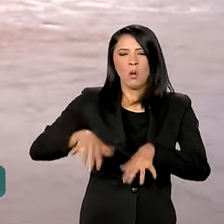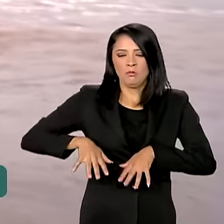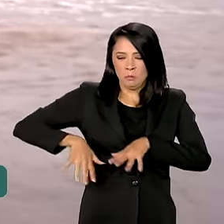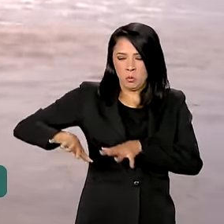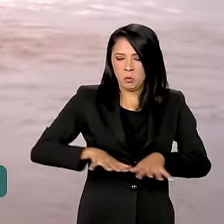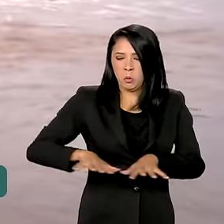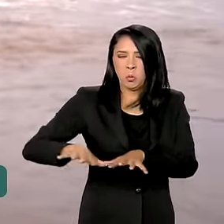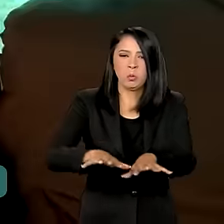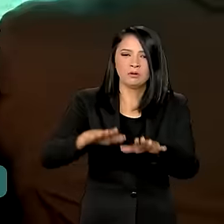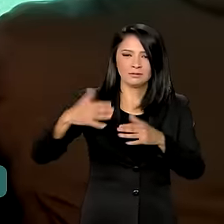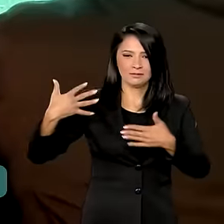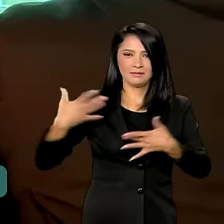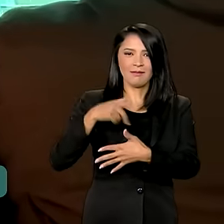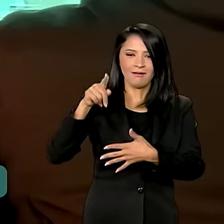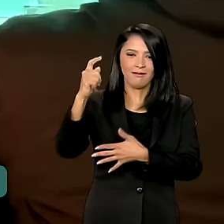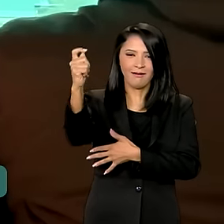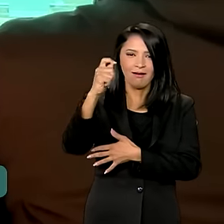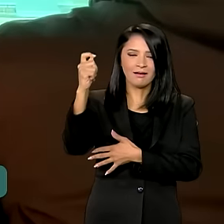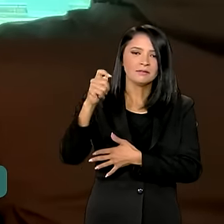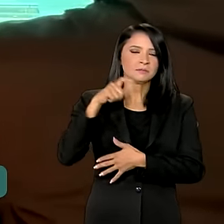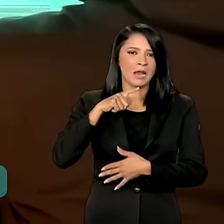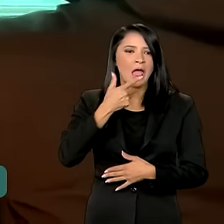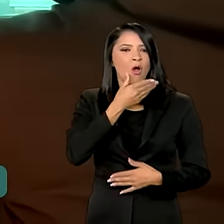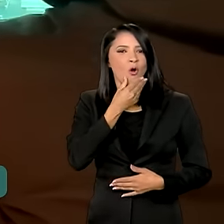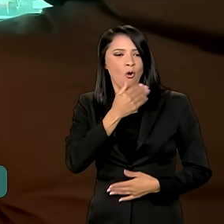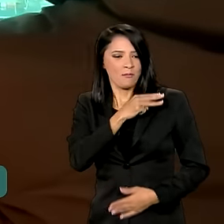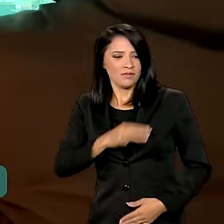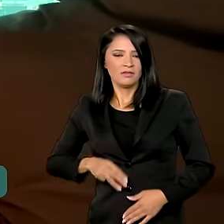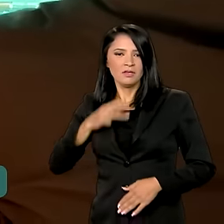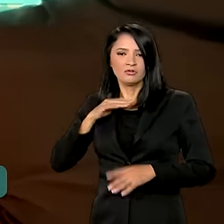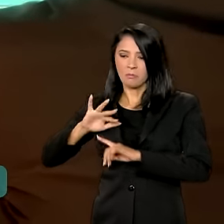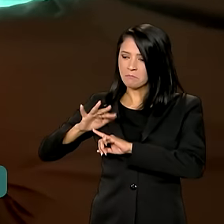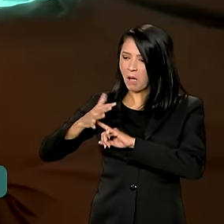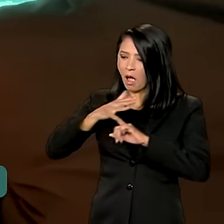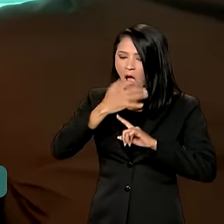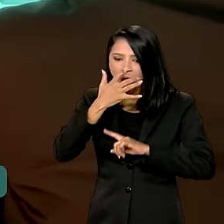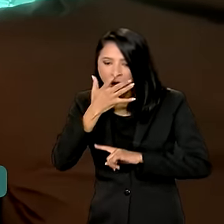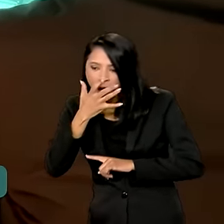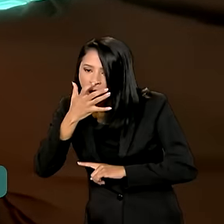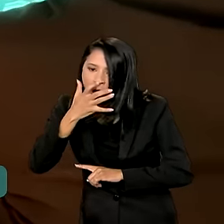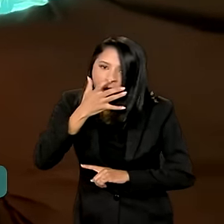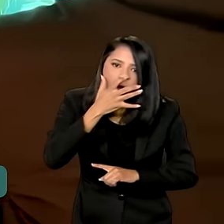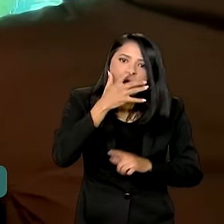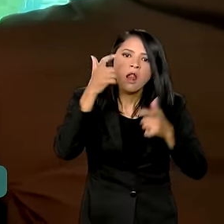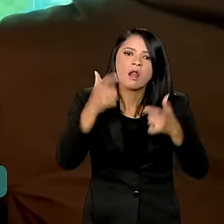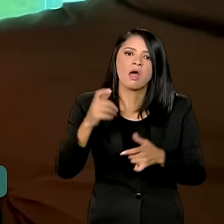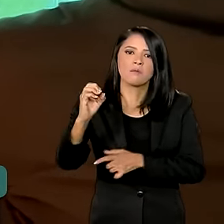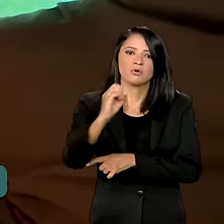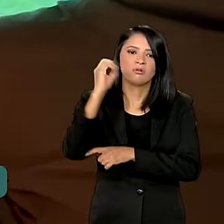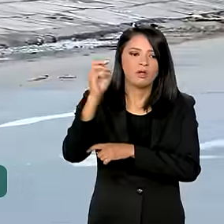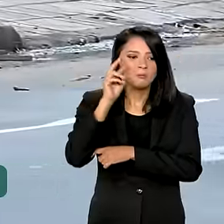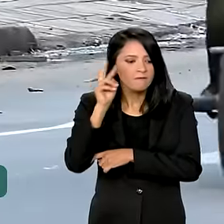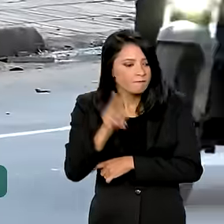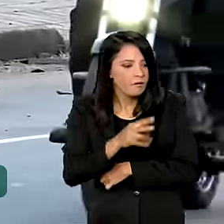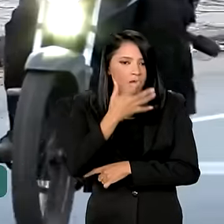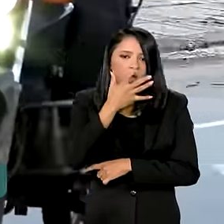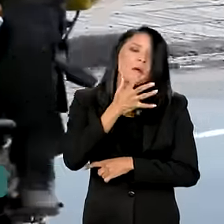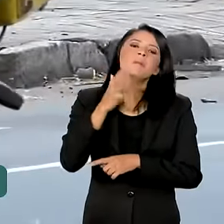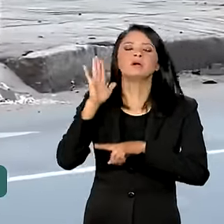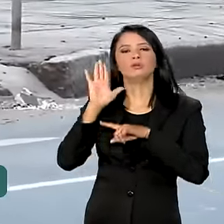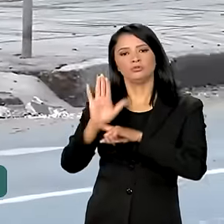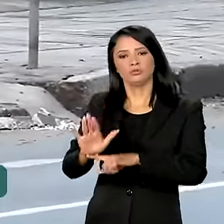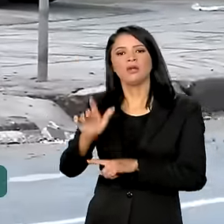no Rio Grande do Sul, ministros sobrevoaram áreas afetadas na região metropolitana de Porto Alegre. Para ajudar